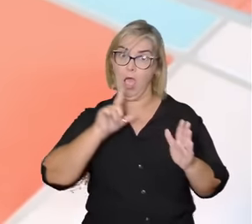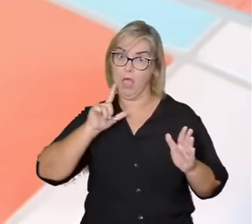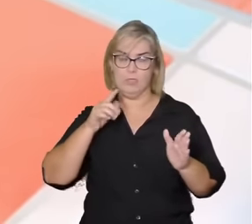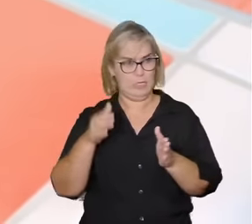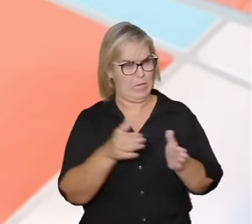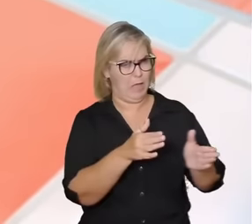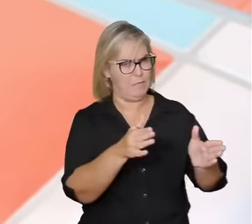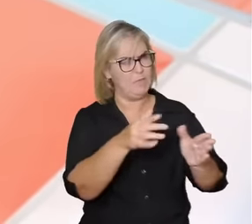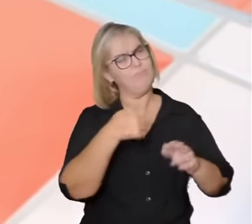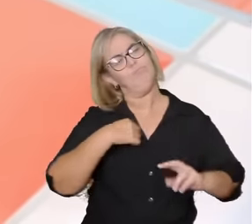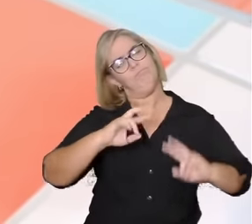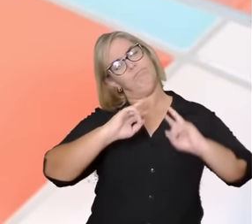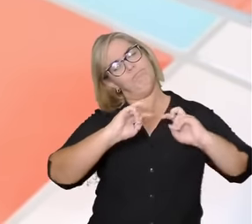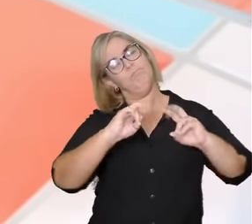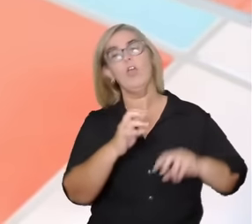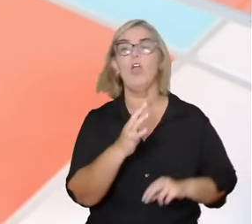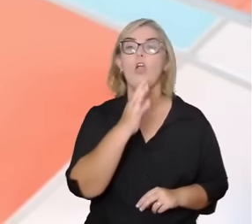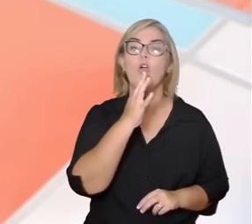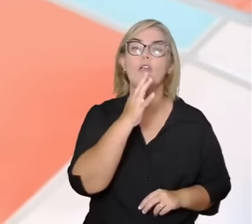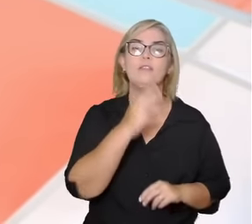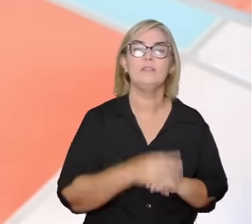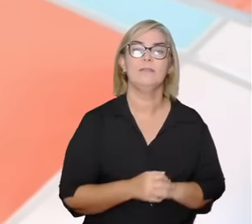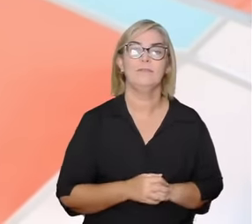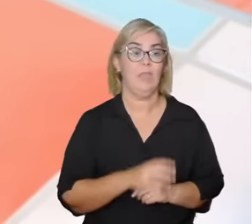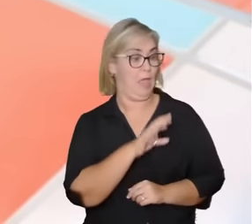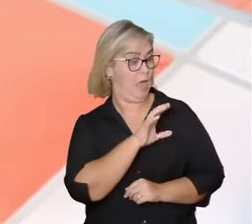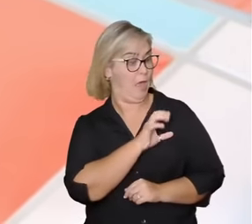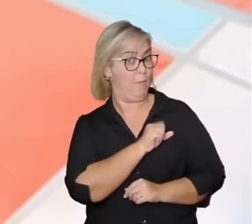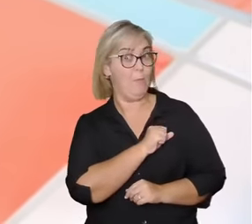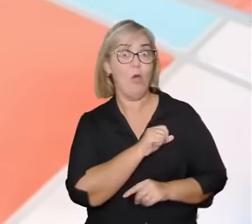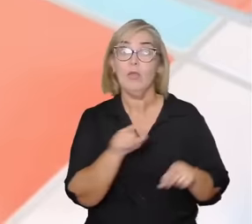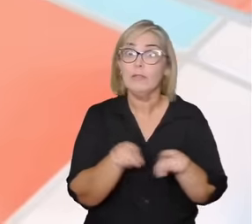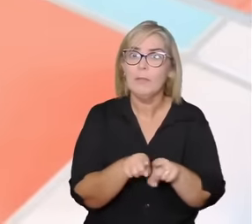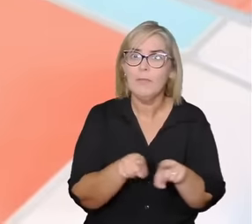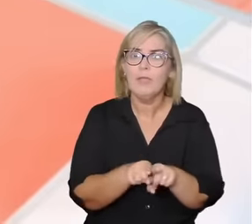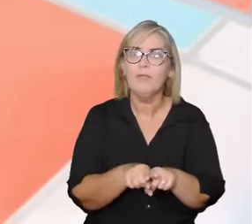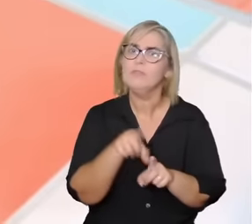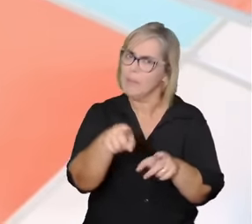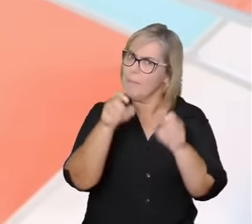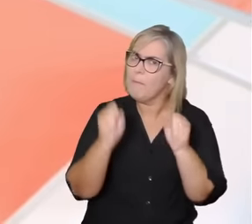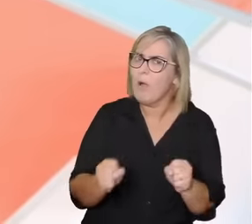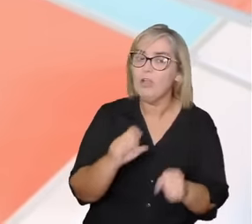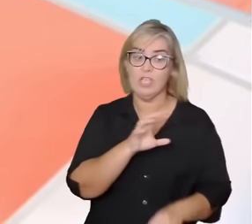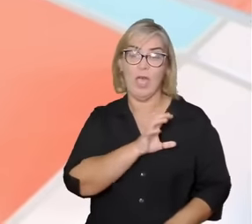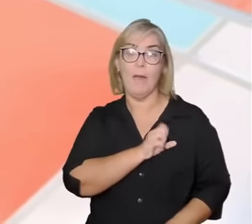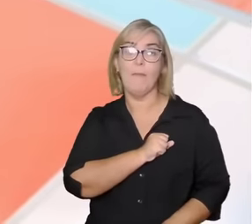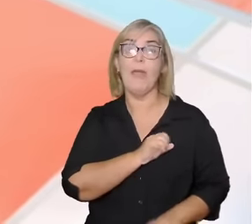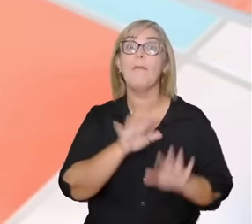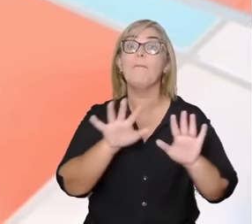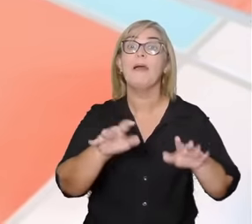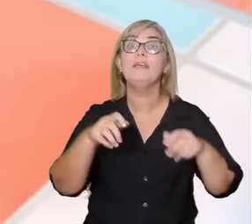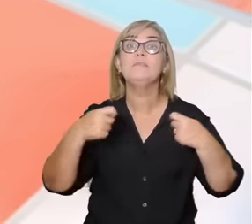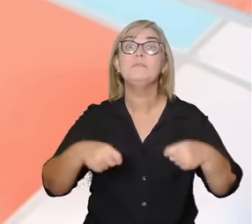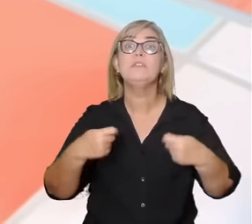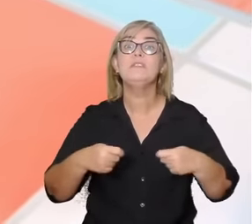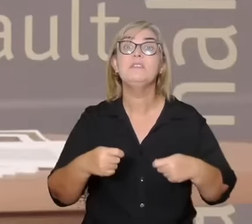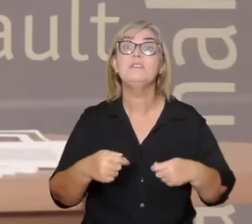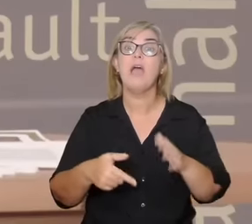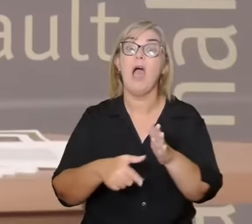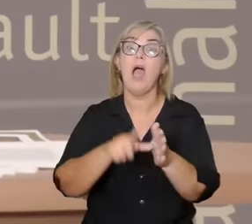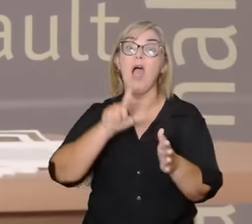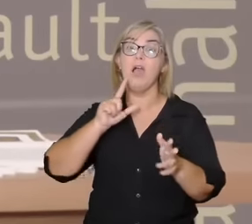não é diferente é impossível amar seja lá como for sem antes conhecermos a nós mesmos